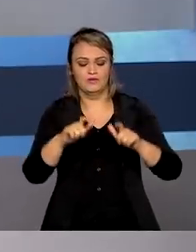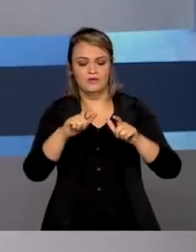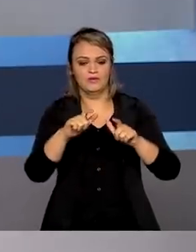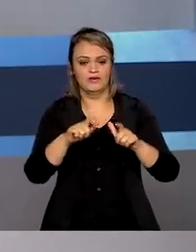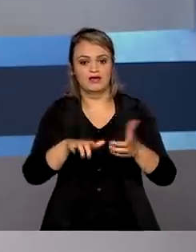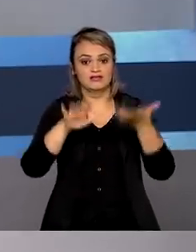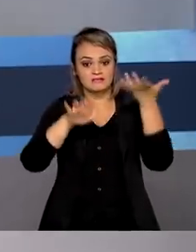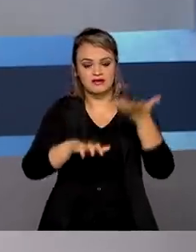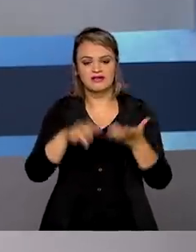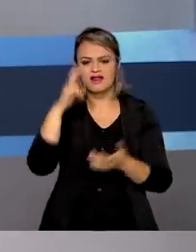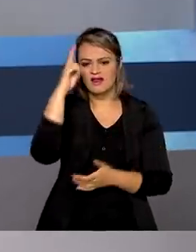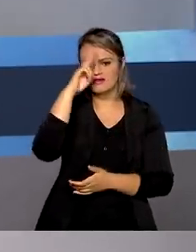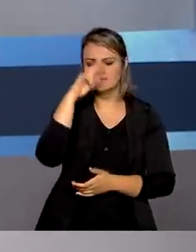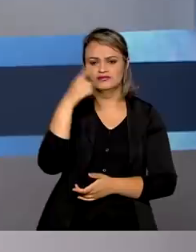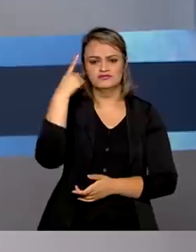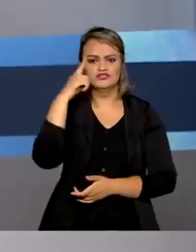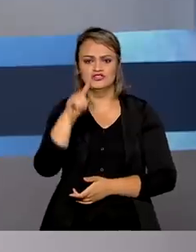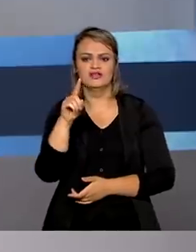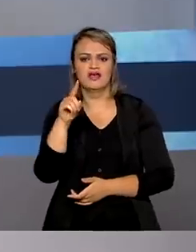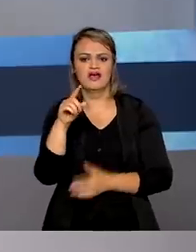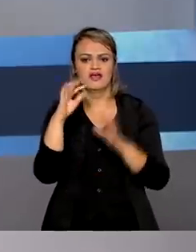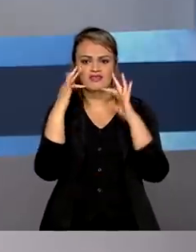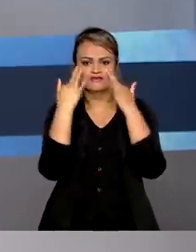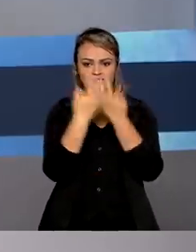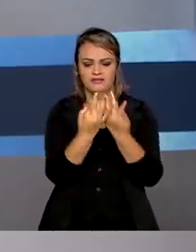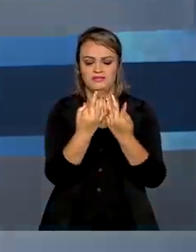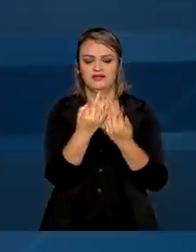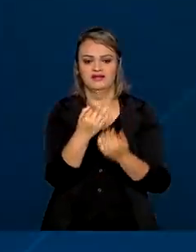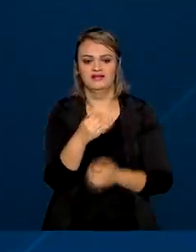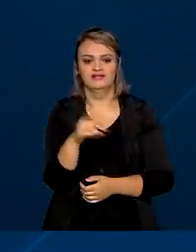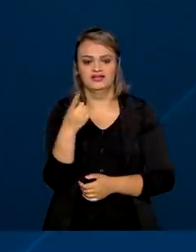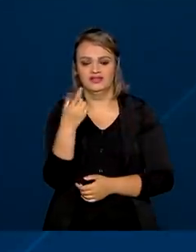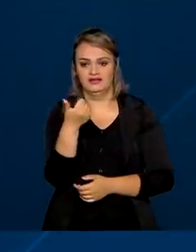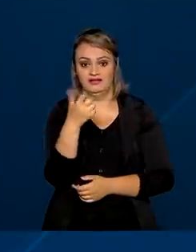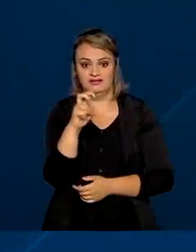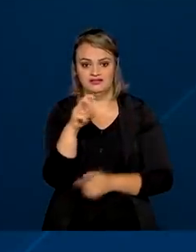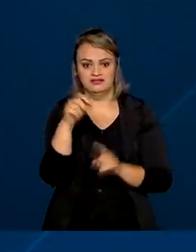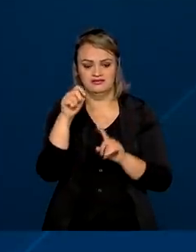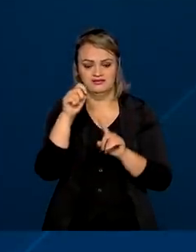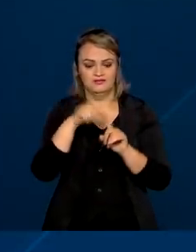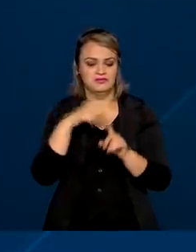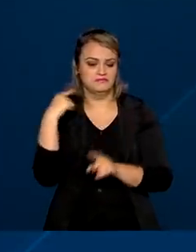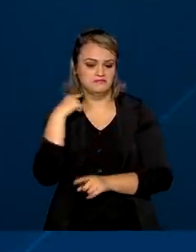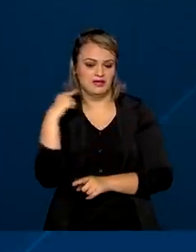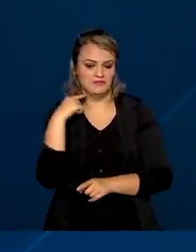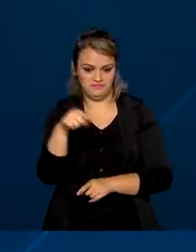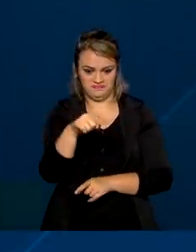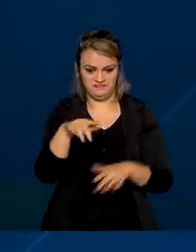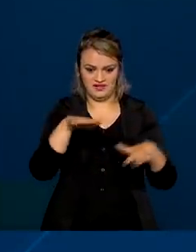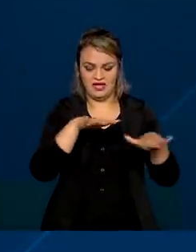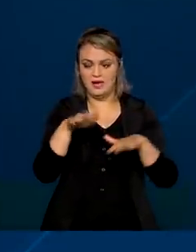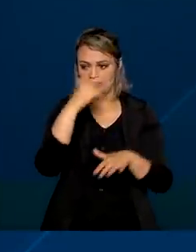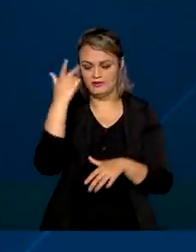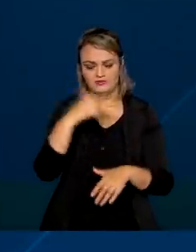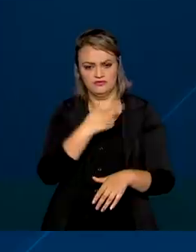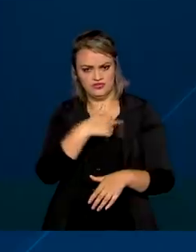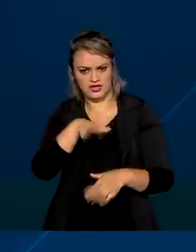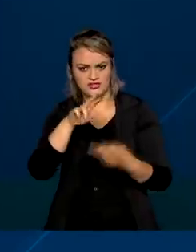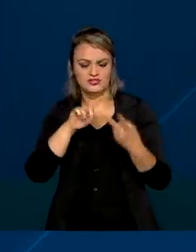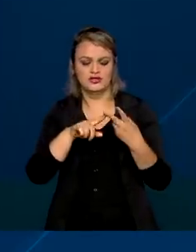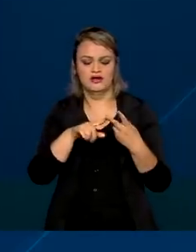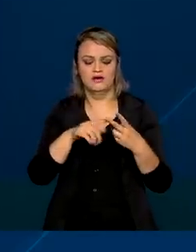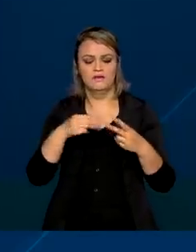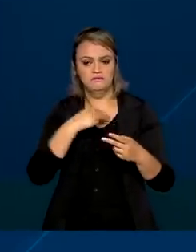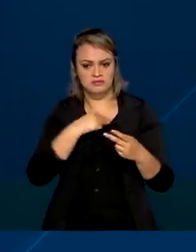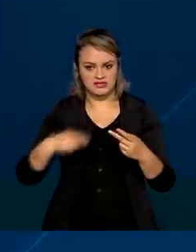em Lembrança, ao Dia Internacional da Família, 15 de maio. Na manifestação, que também contou com a presença de religiosos e ministros do